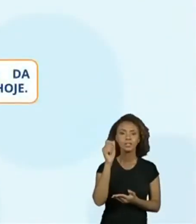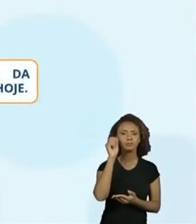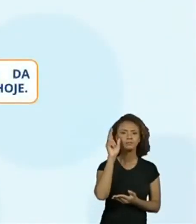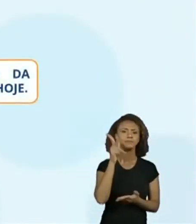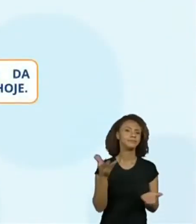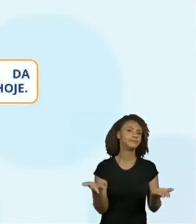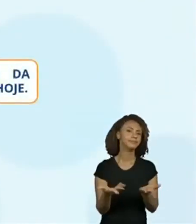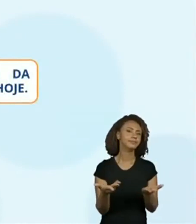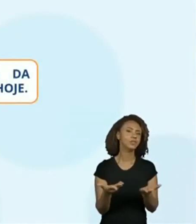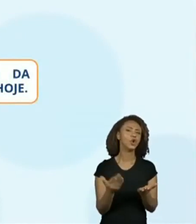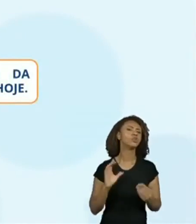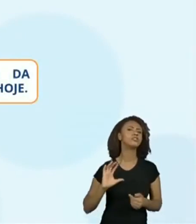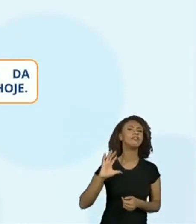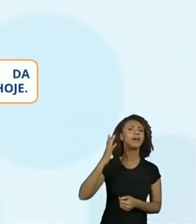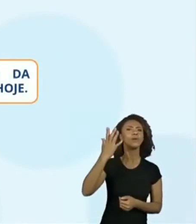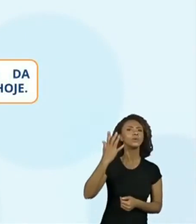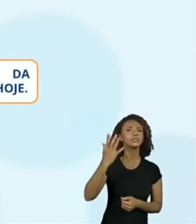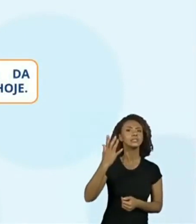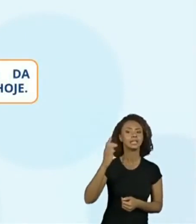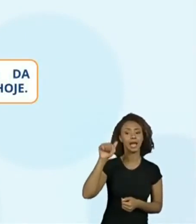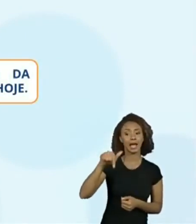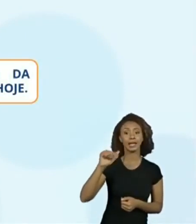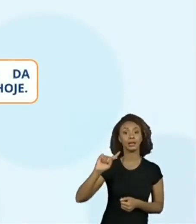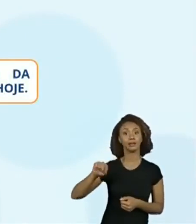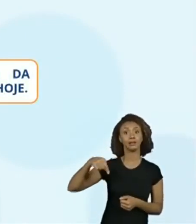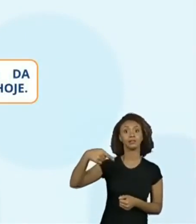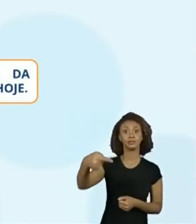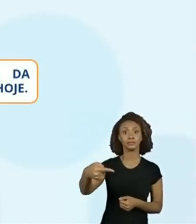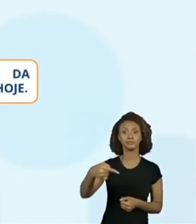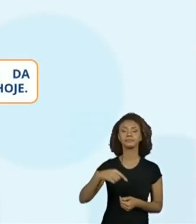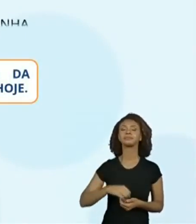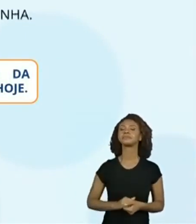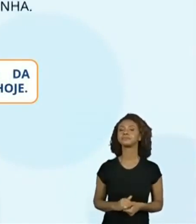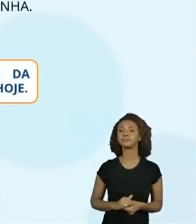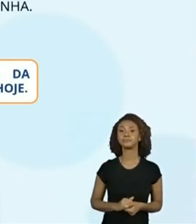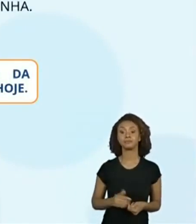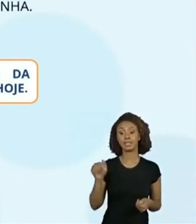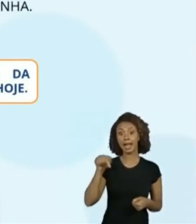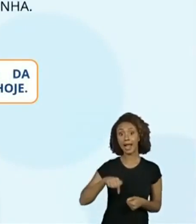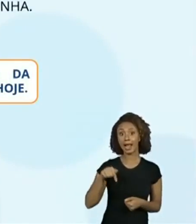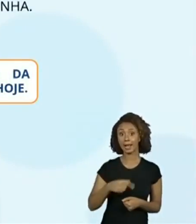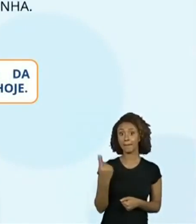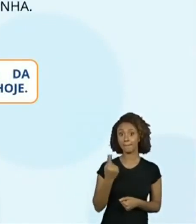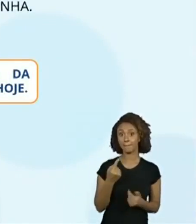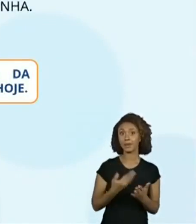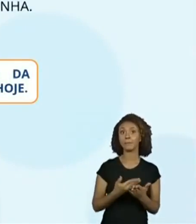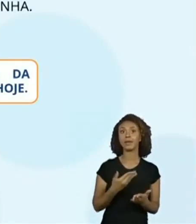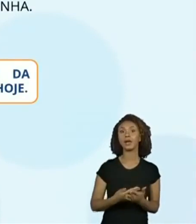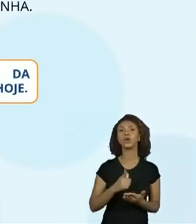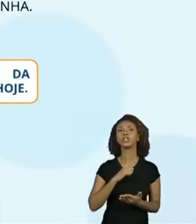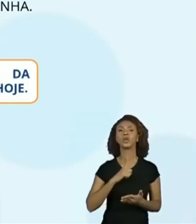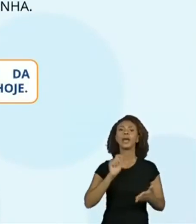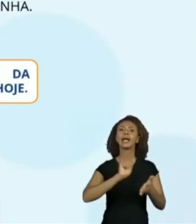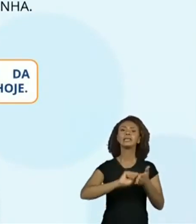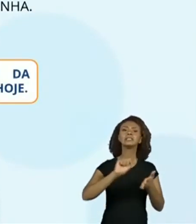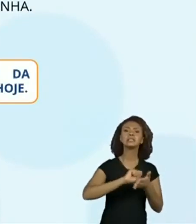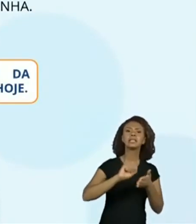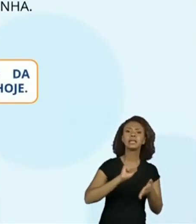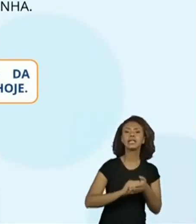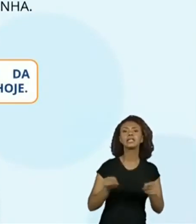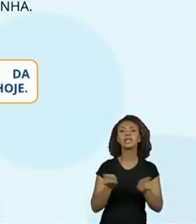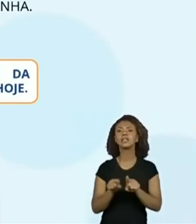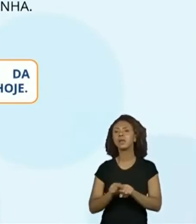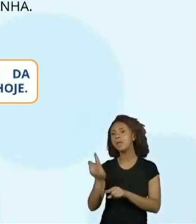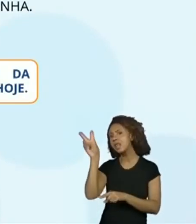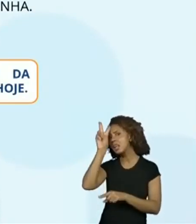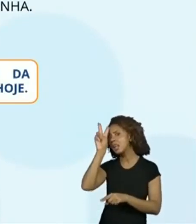acontecer na primeira aula, crianças e na segunda. Então, nessa primeira, a gente vai ter escrita e revisão de outra quadrinha. A